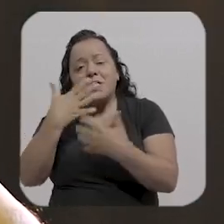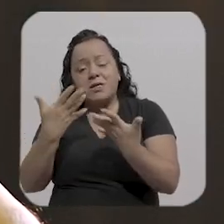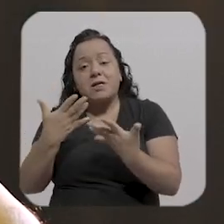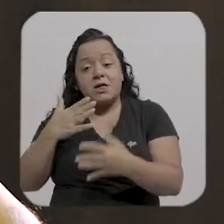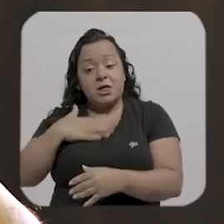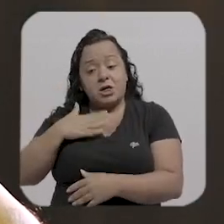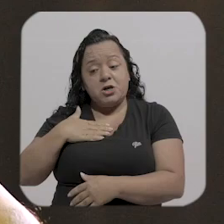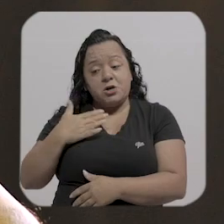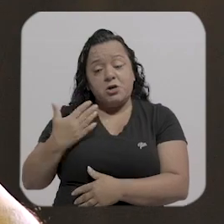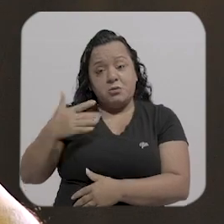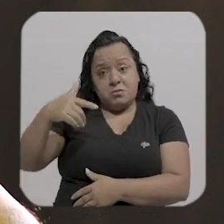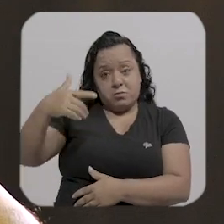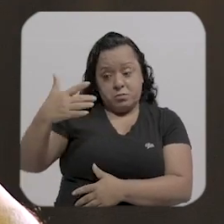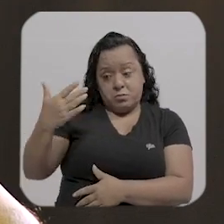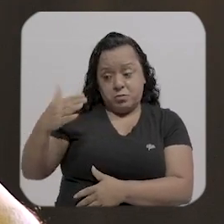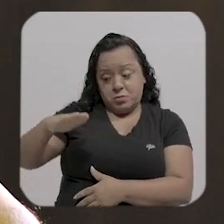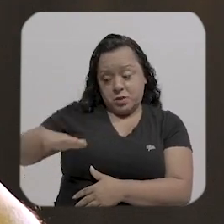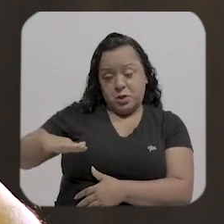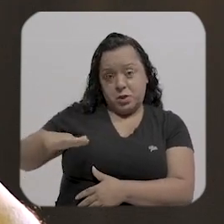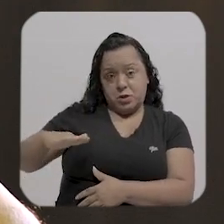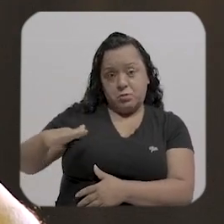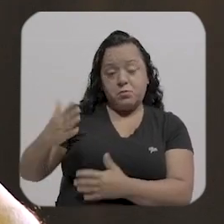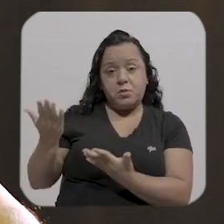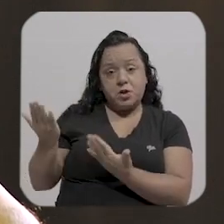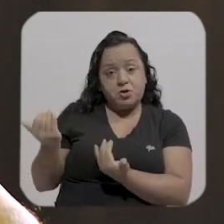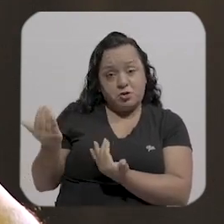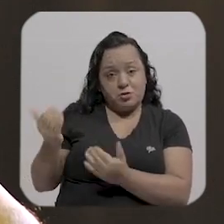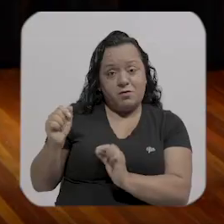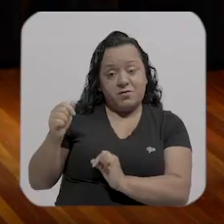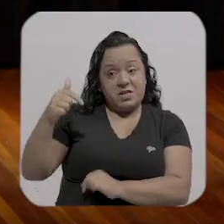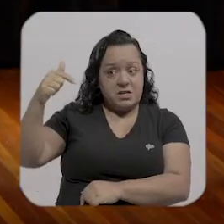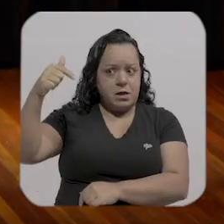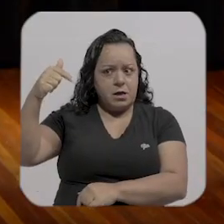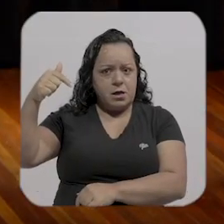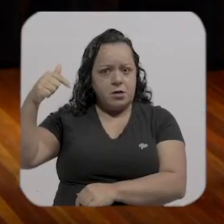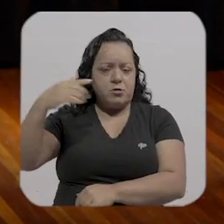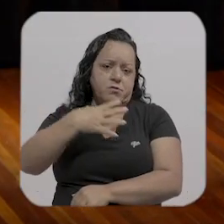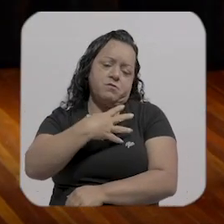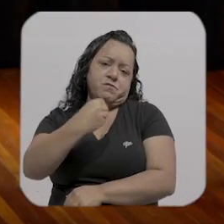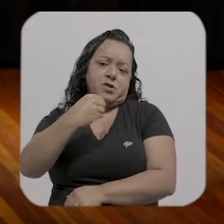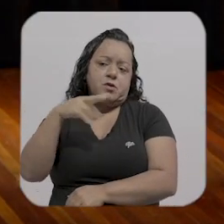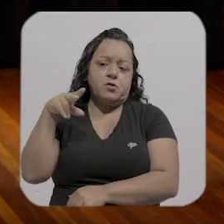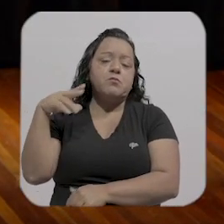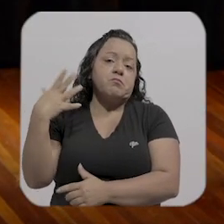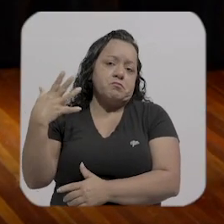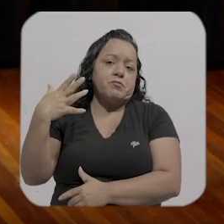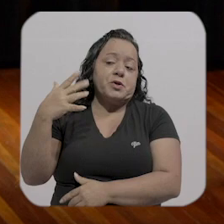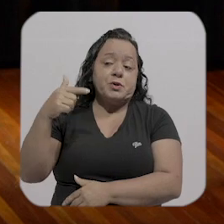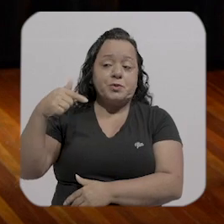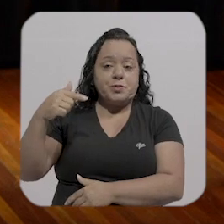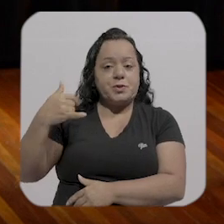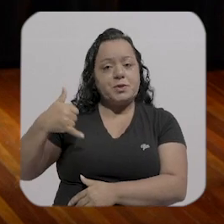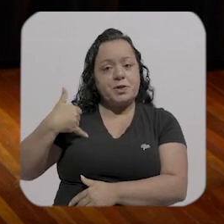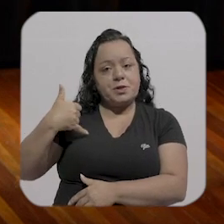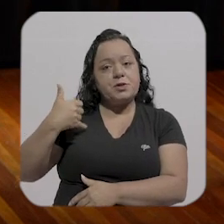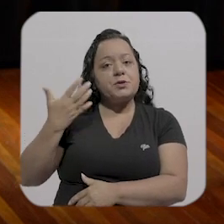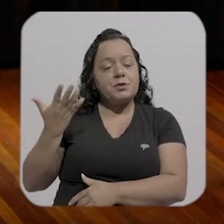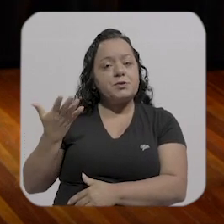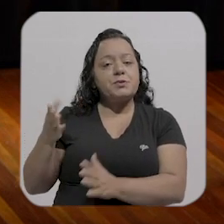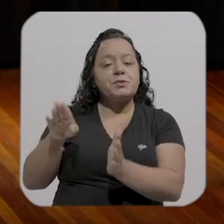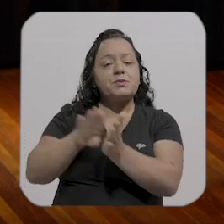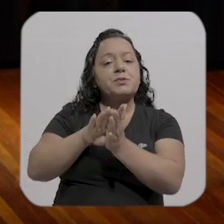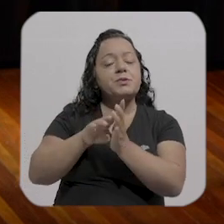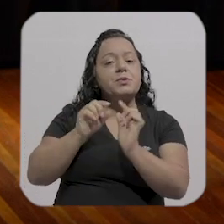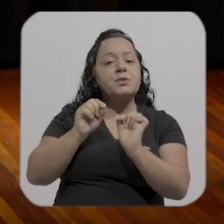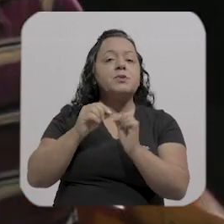filhos e e então é eu eu cultivava essa